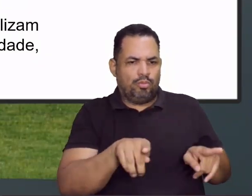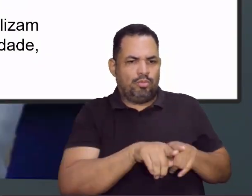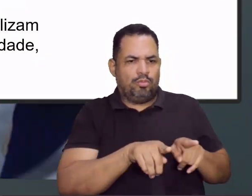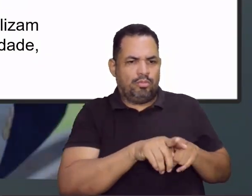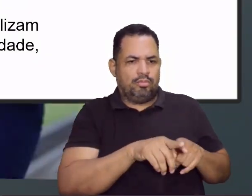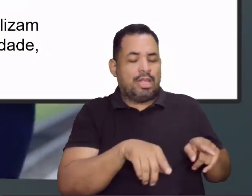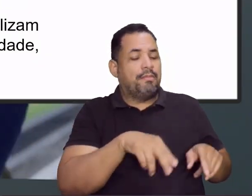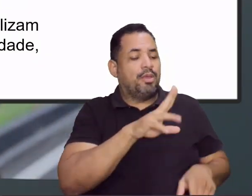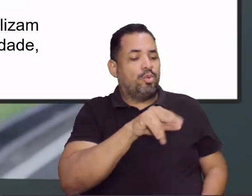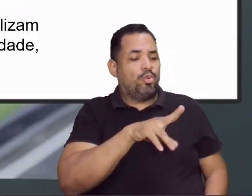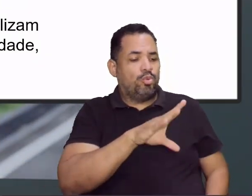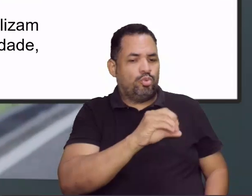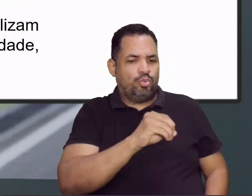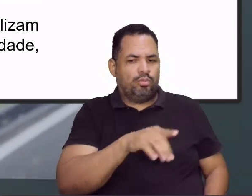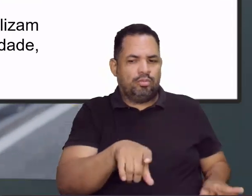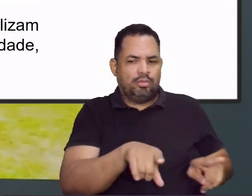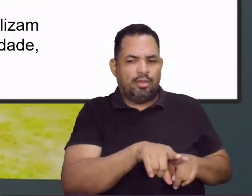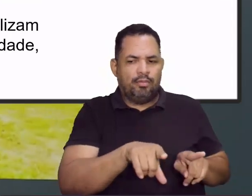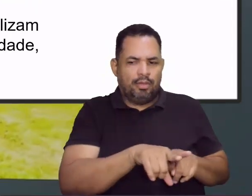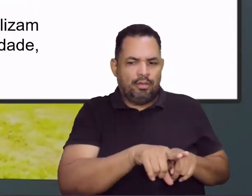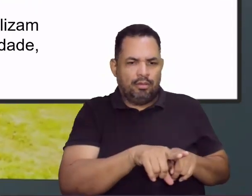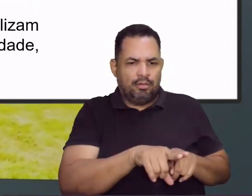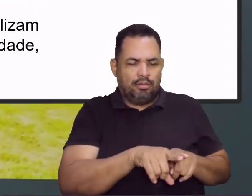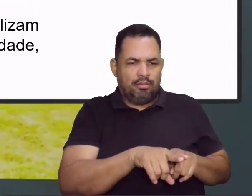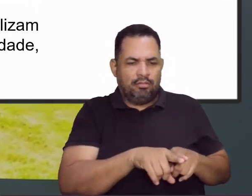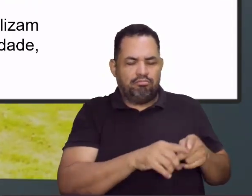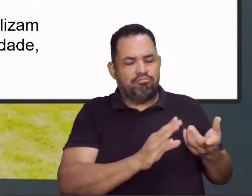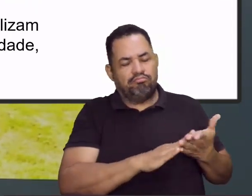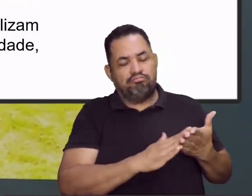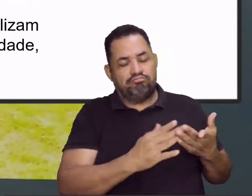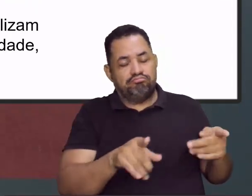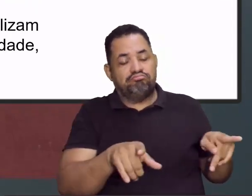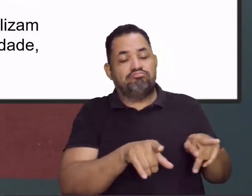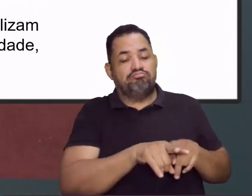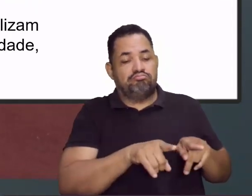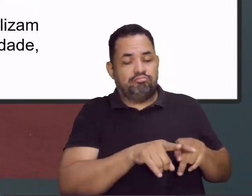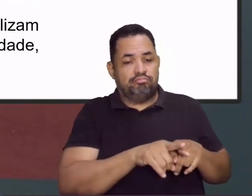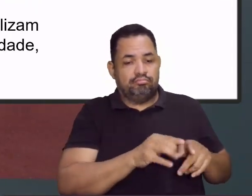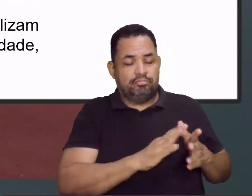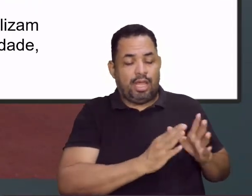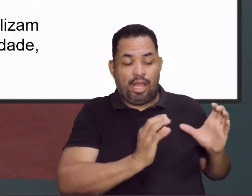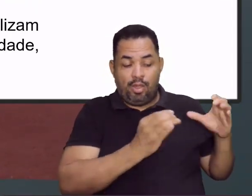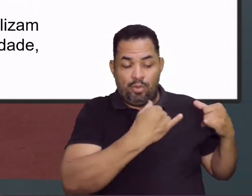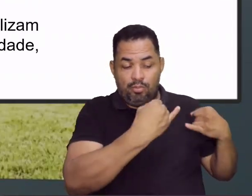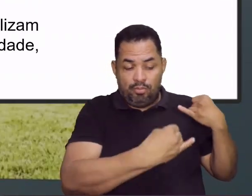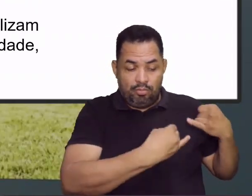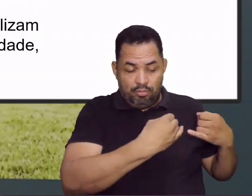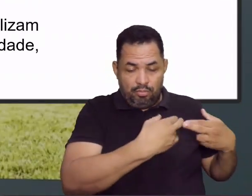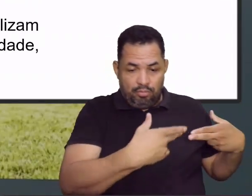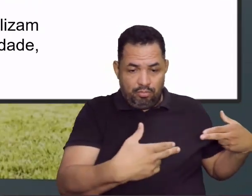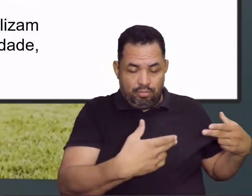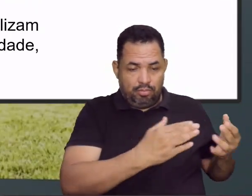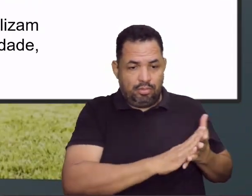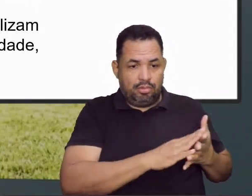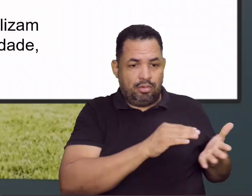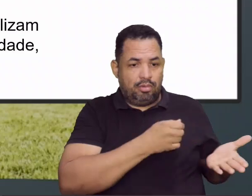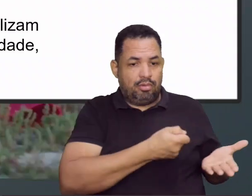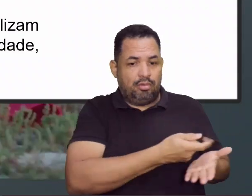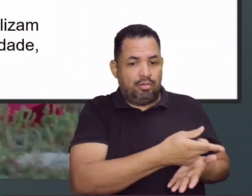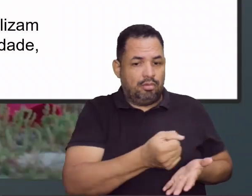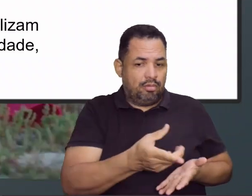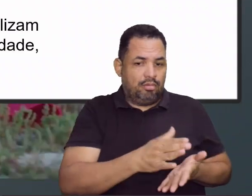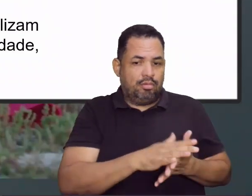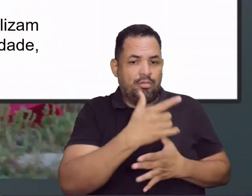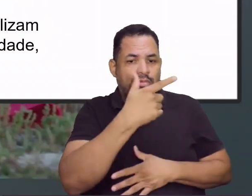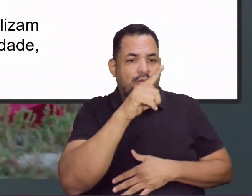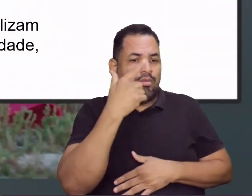Uno vai entrar aqui. você é adepto de jogar Uno, também vai entrar nesse grupo aqui dos jogos de cartas. Então, você já